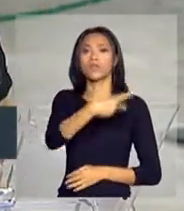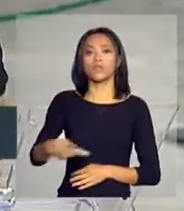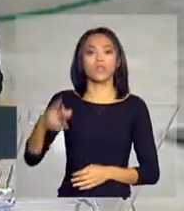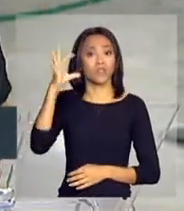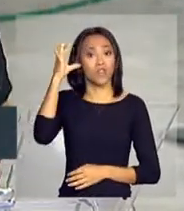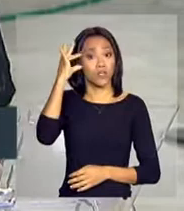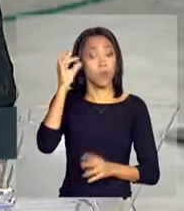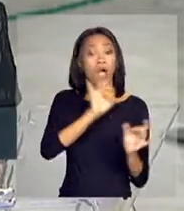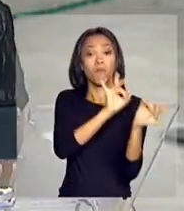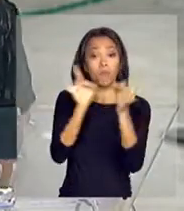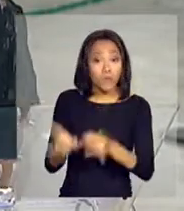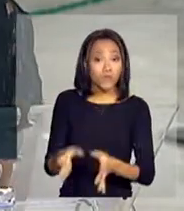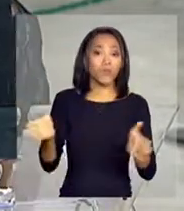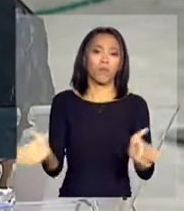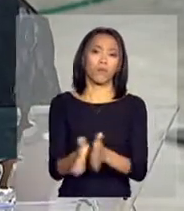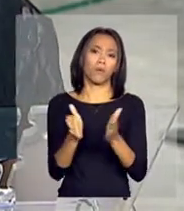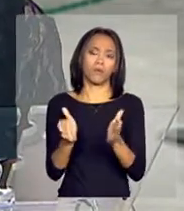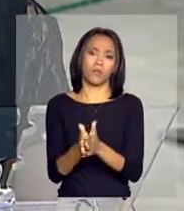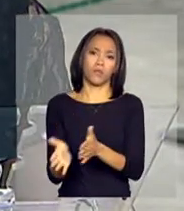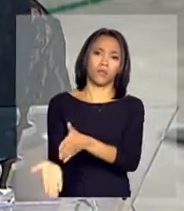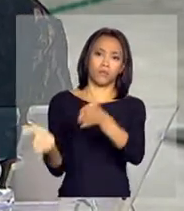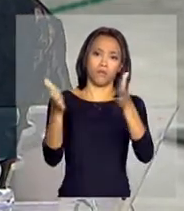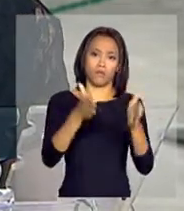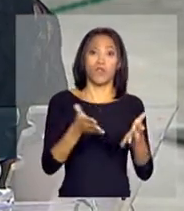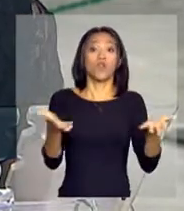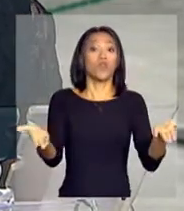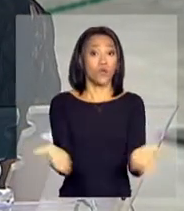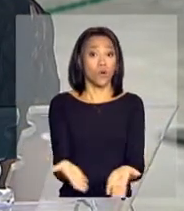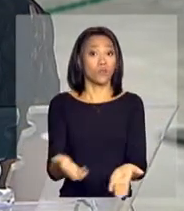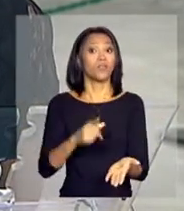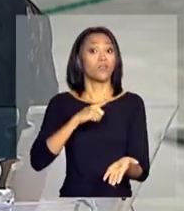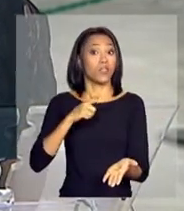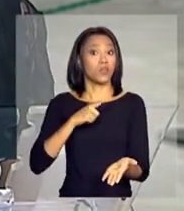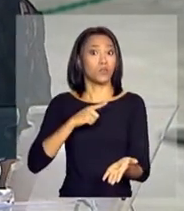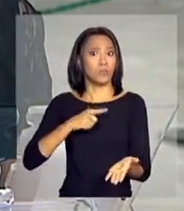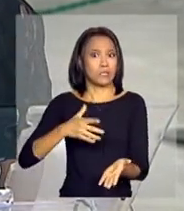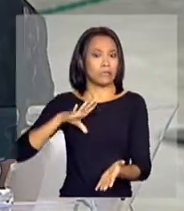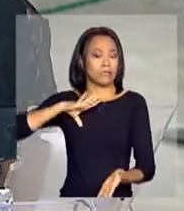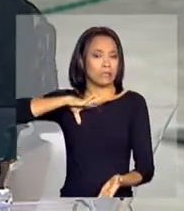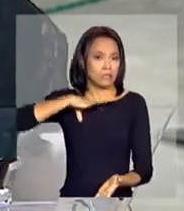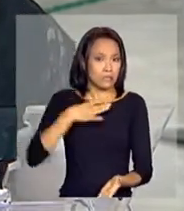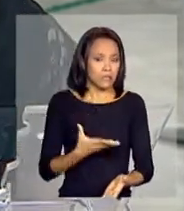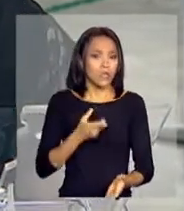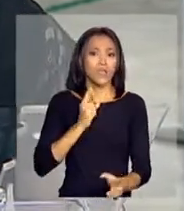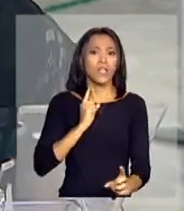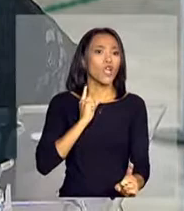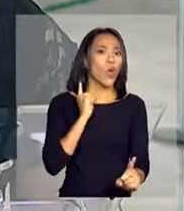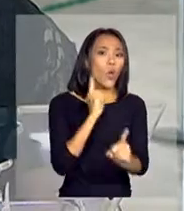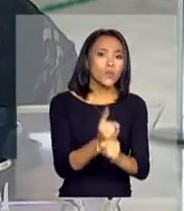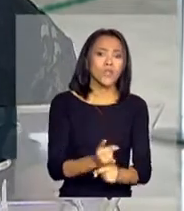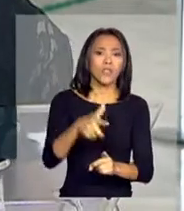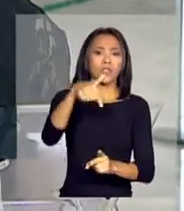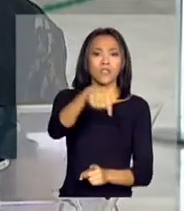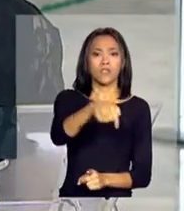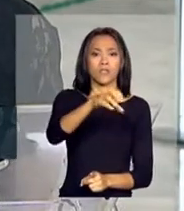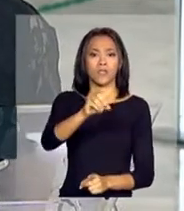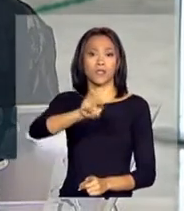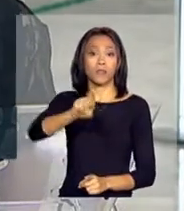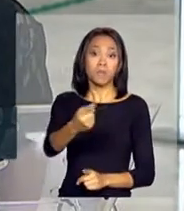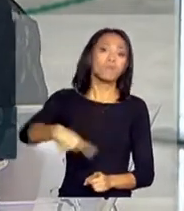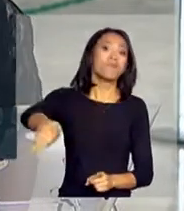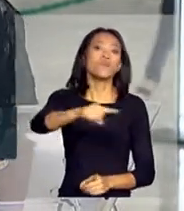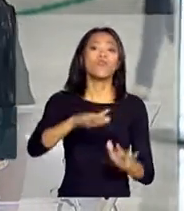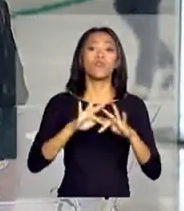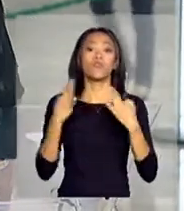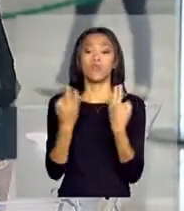saíram da extrema pobreza. E agora nós temos um grande desafio, que é encontrar 700 mil famílias que ainda